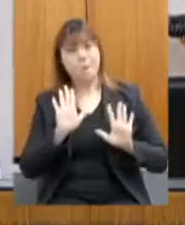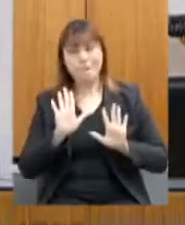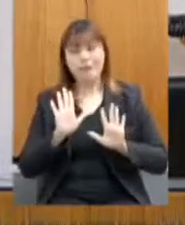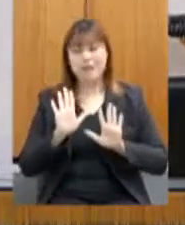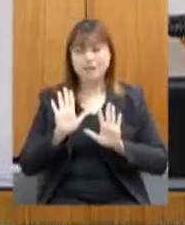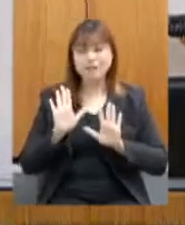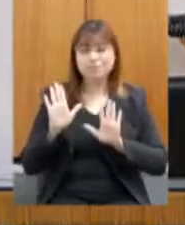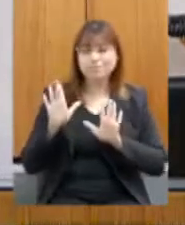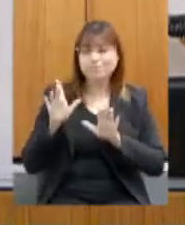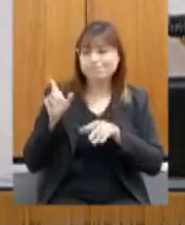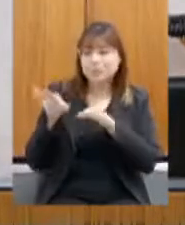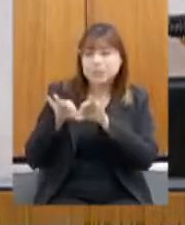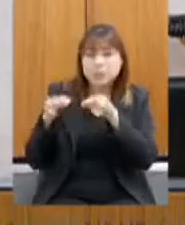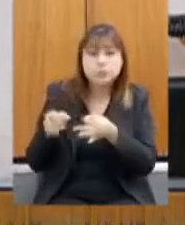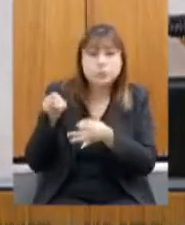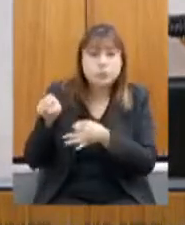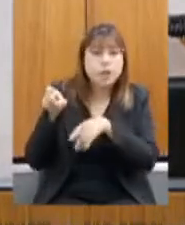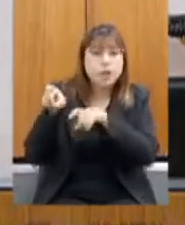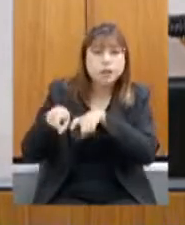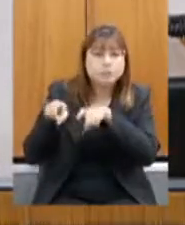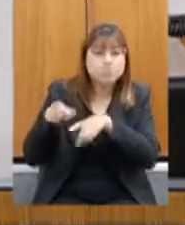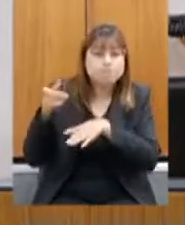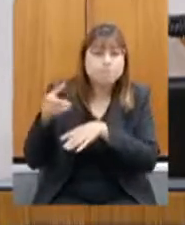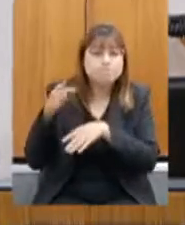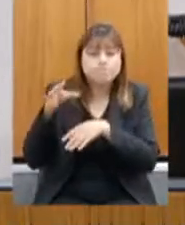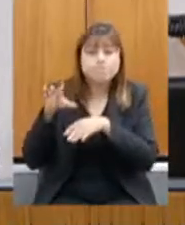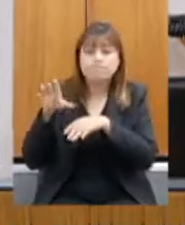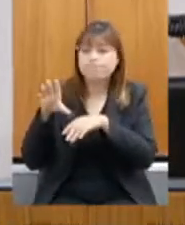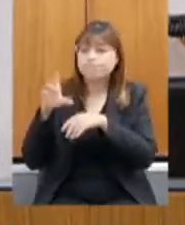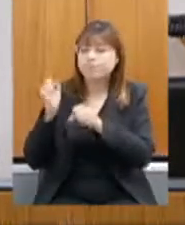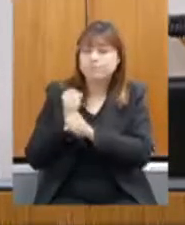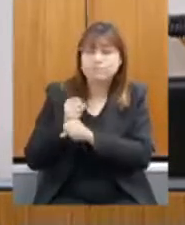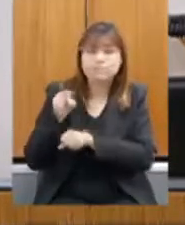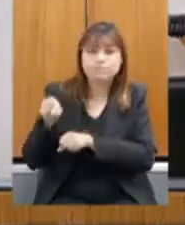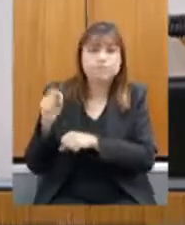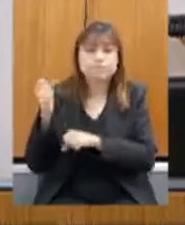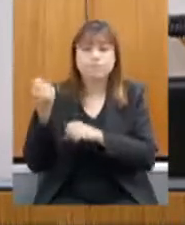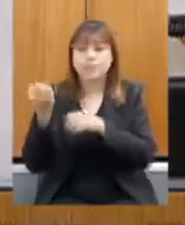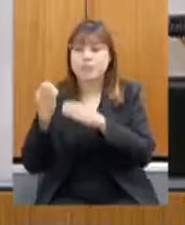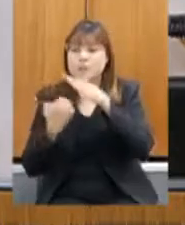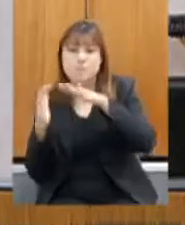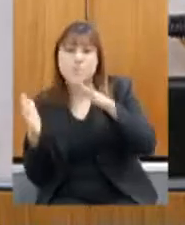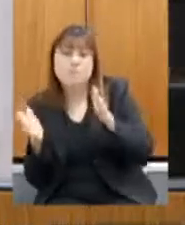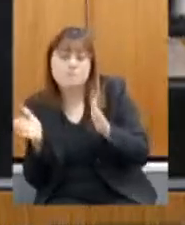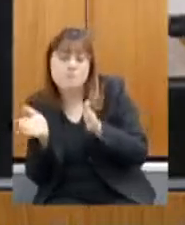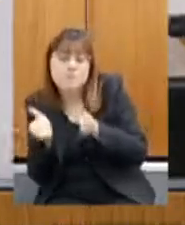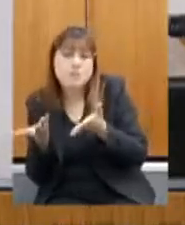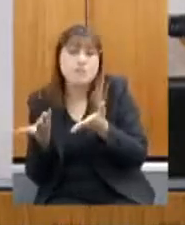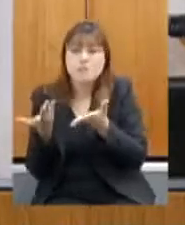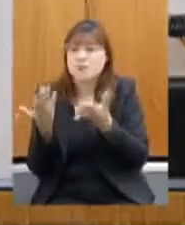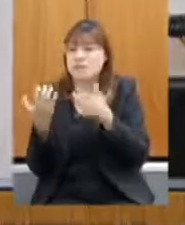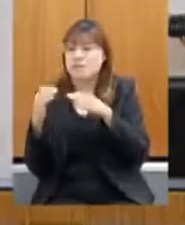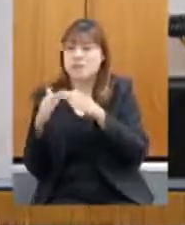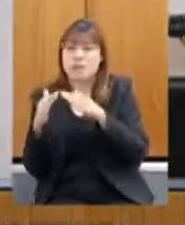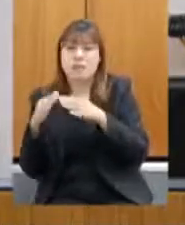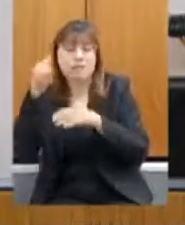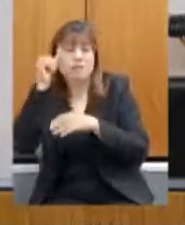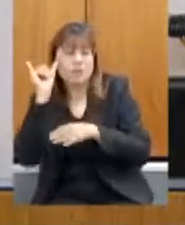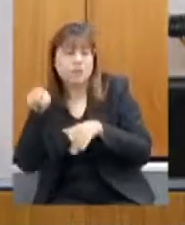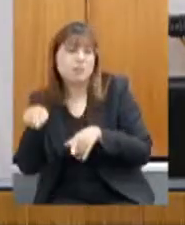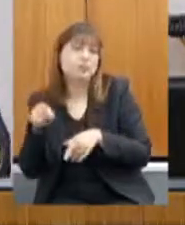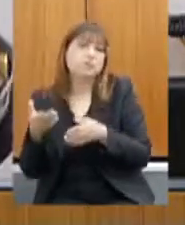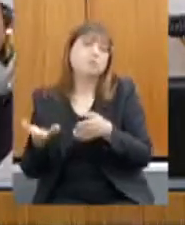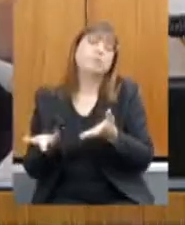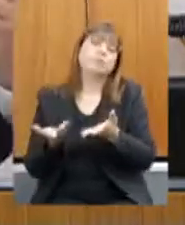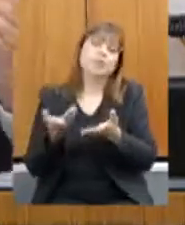pagam o pato nessa hora. Então, eu conclamo à senhora para, da secretaria, através do nosso governador,